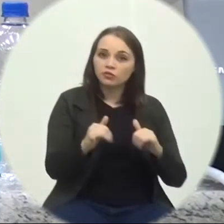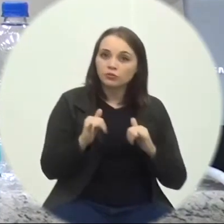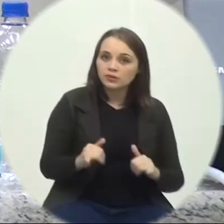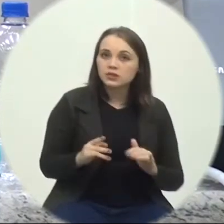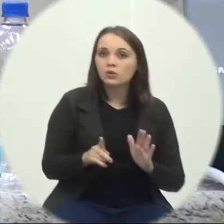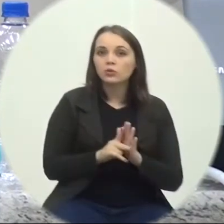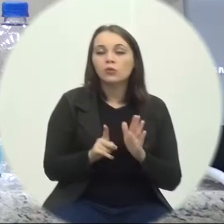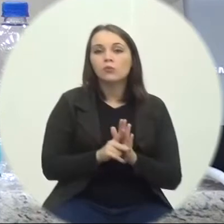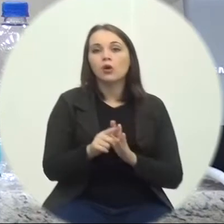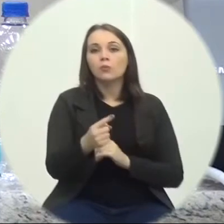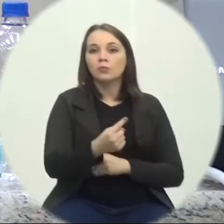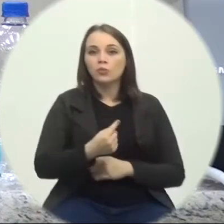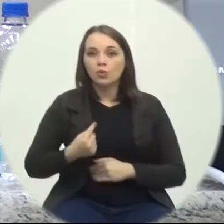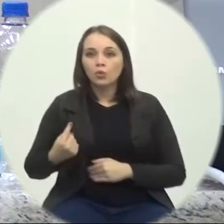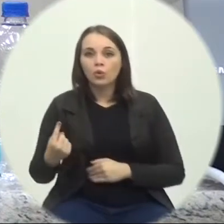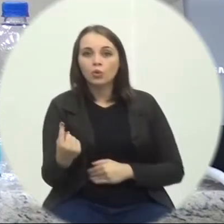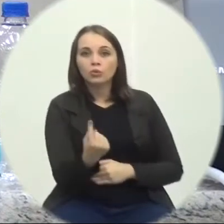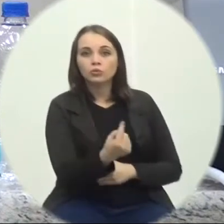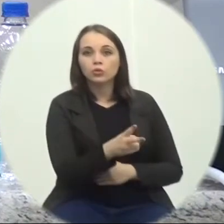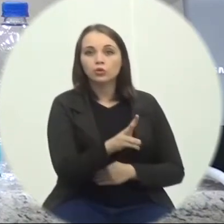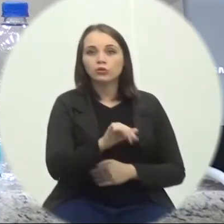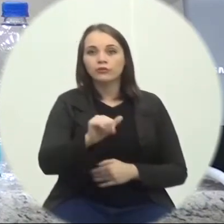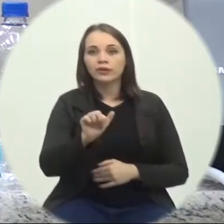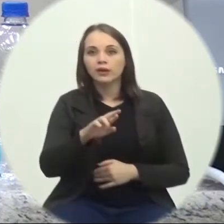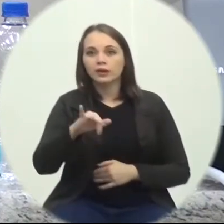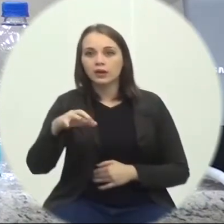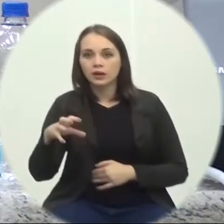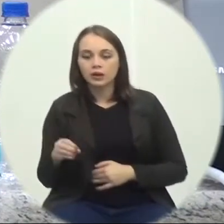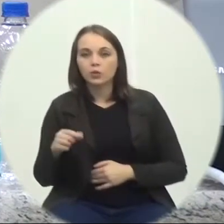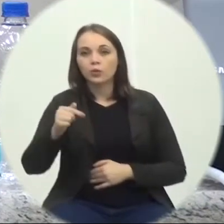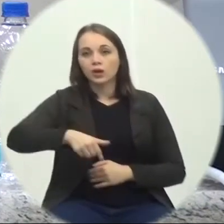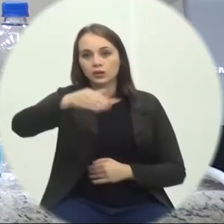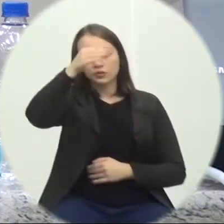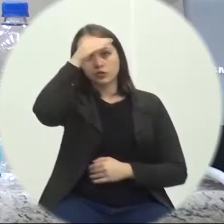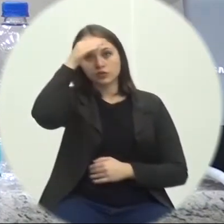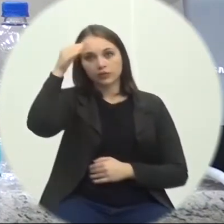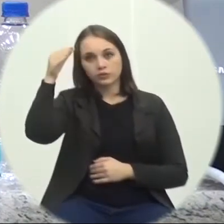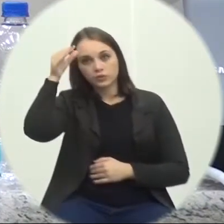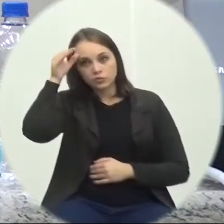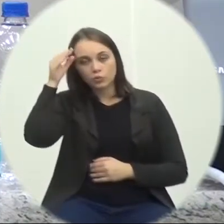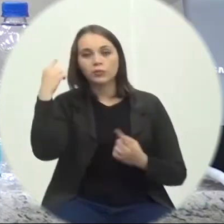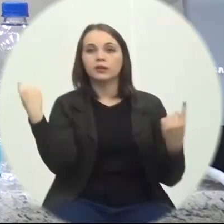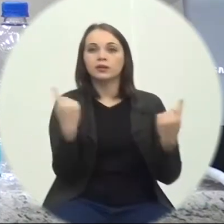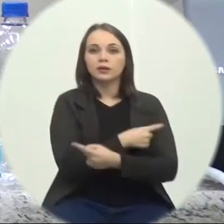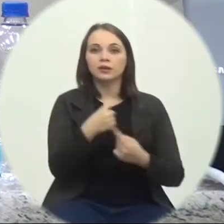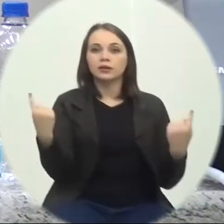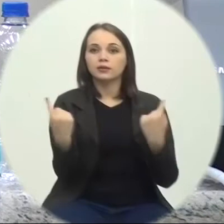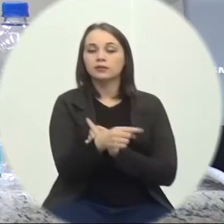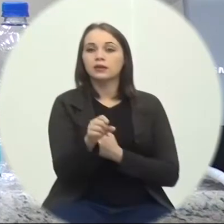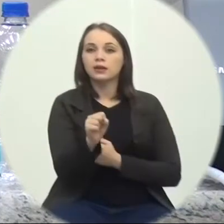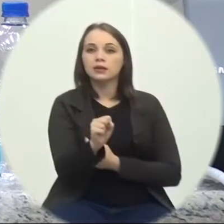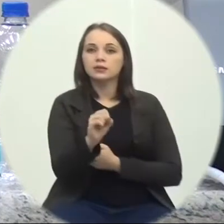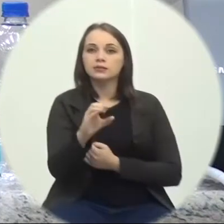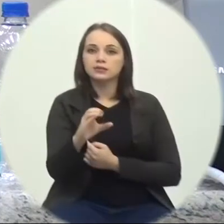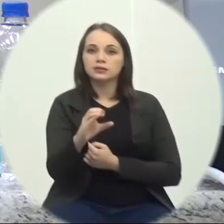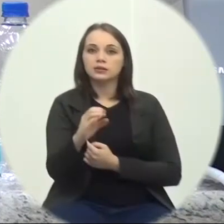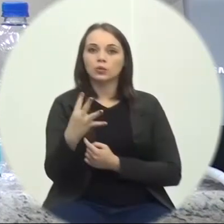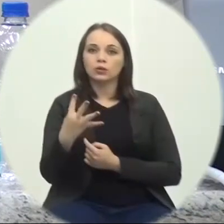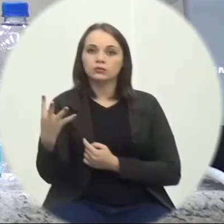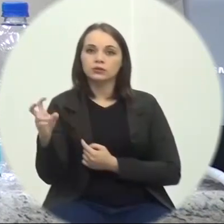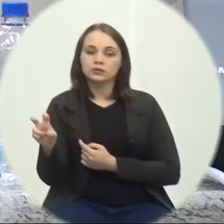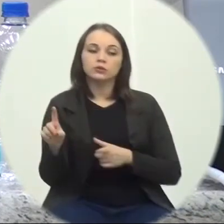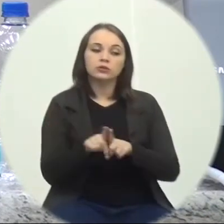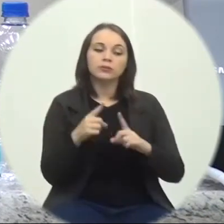De contorno Viário De Criciúma Compreendido Entre as Rodovias SC-68 E a SC-445 A